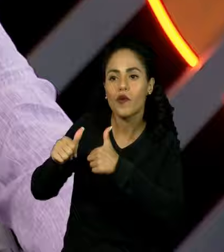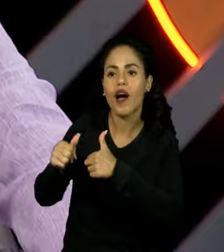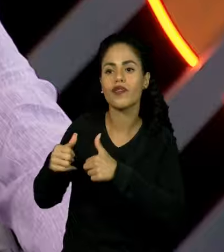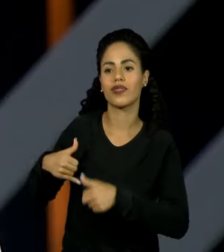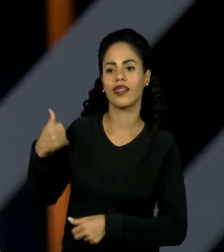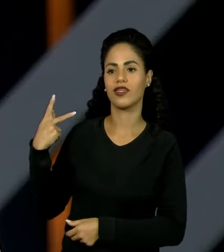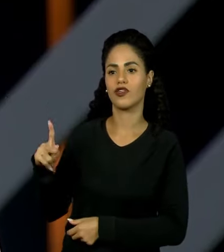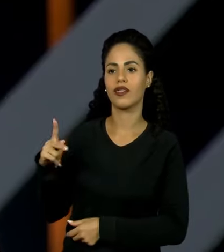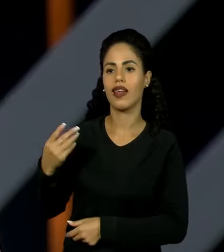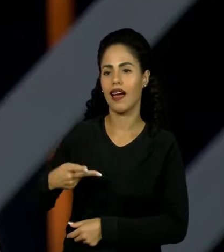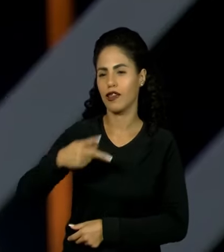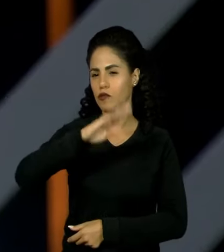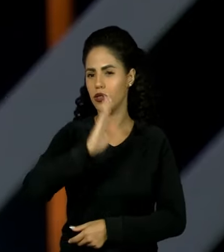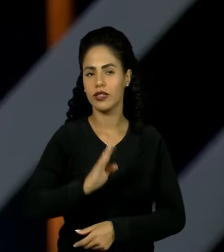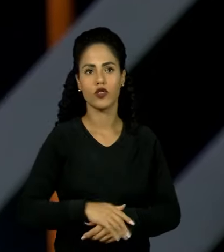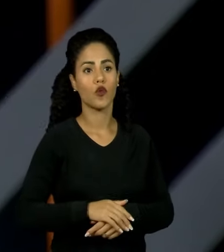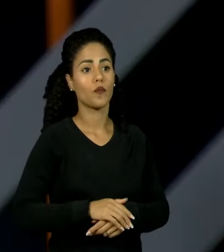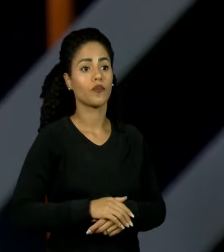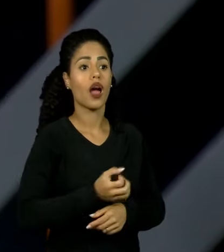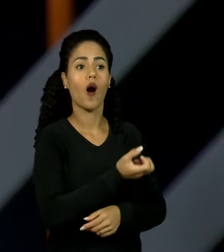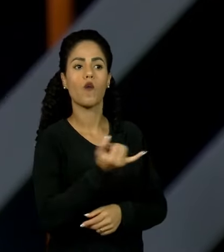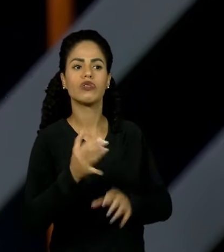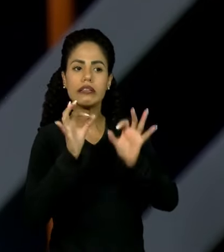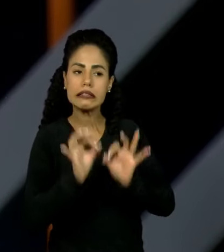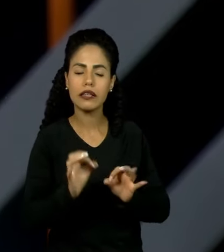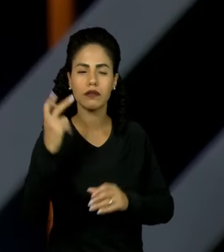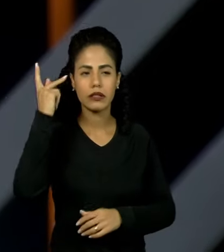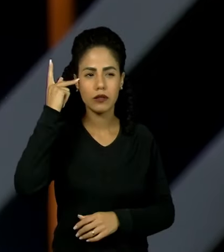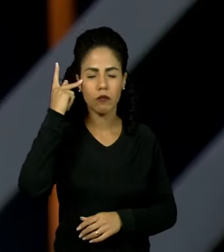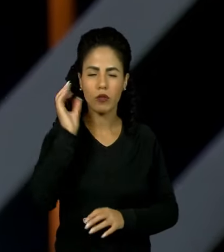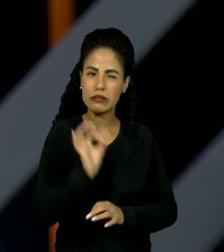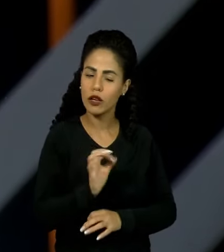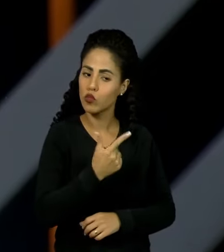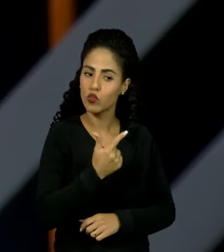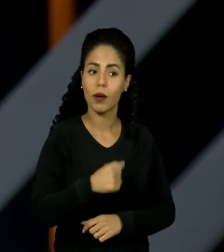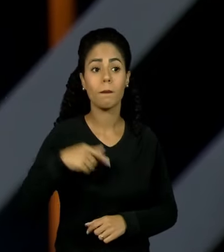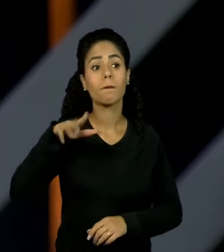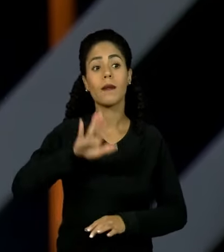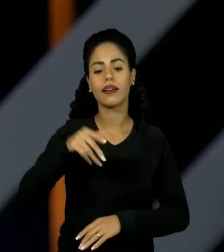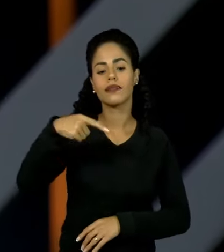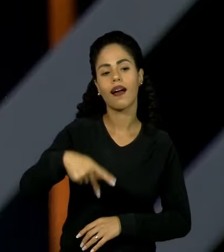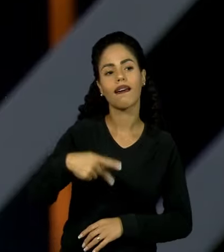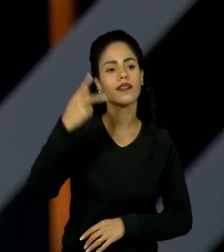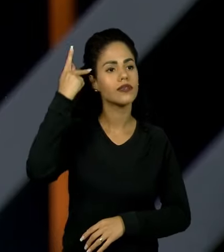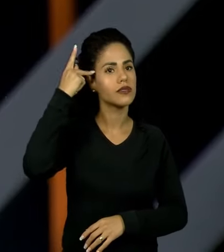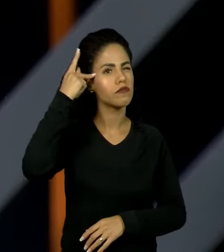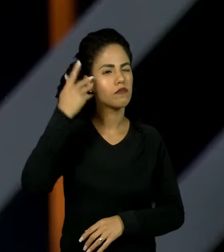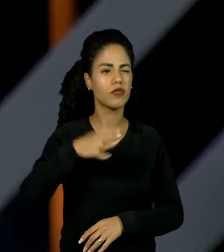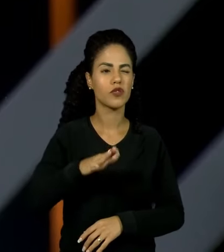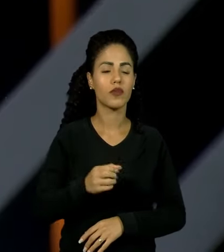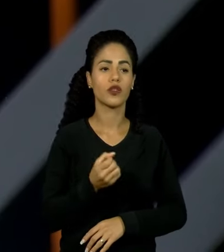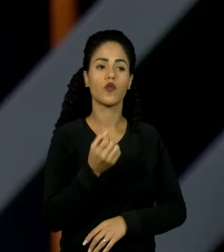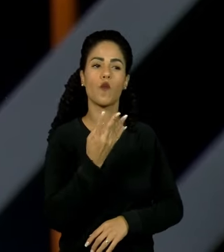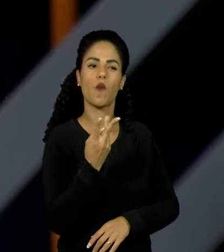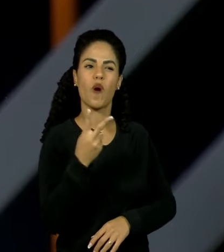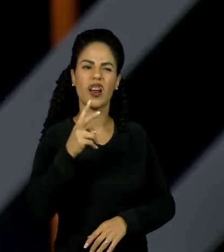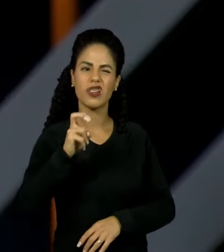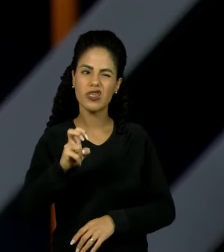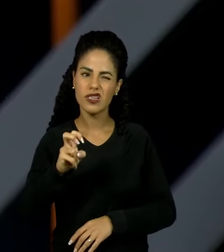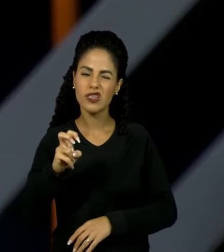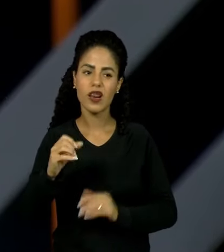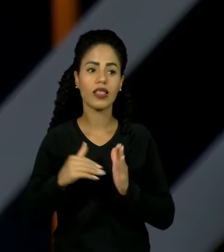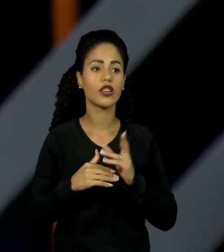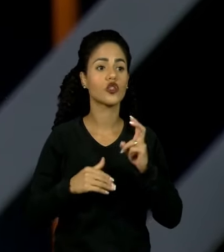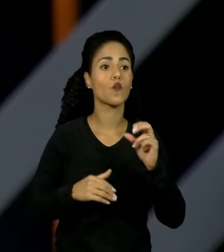ano no Brasil? Eu não tenho dados nacionais. No estado de São Paulo, especificamente, a nossa atuação no estado de São Paulo, são cerca de 45 a 50